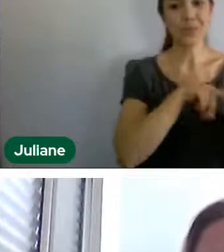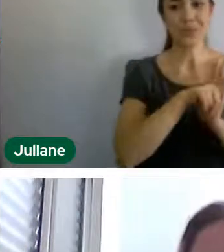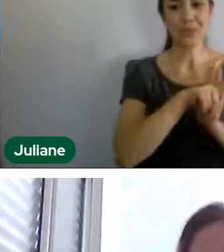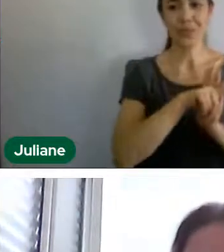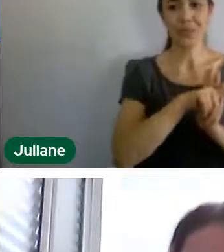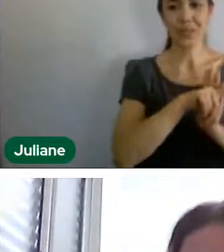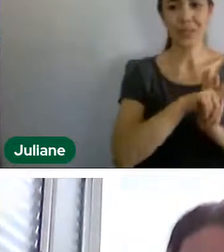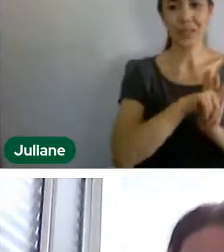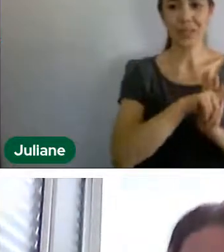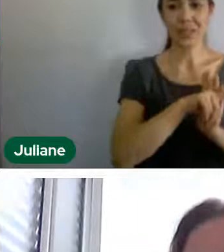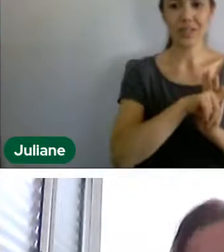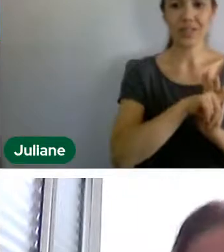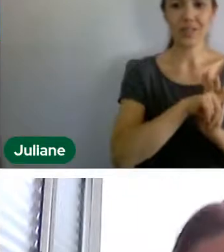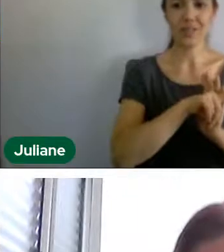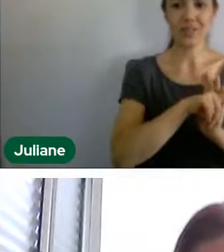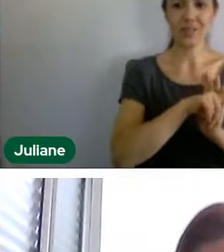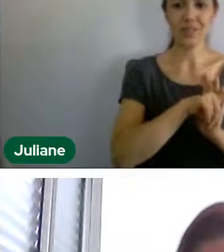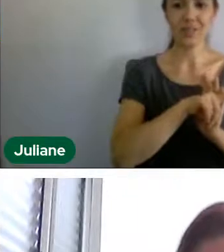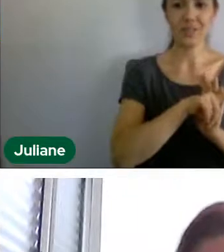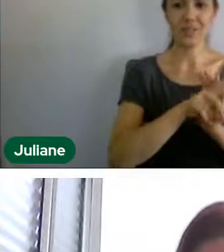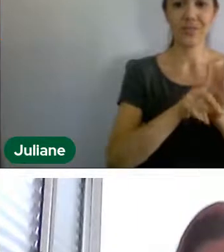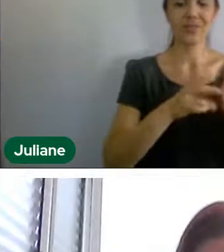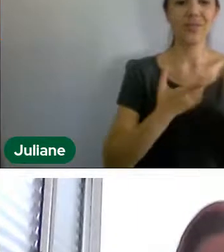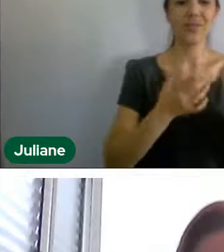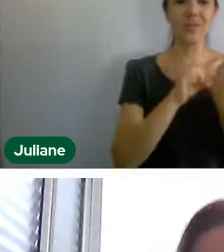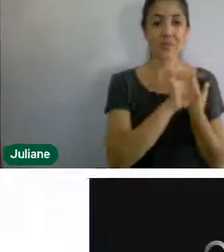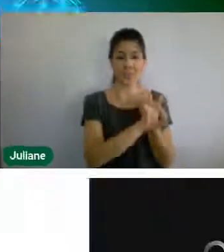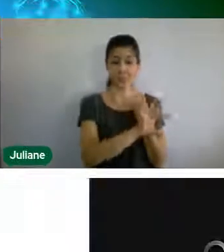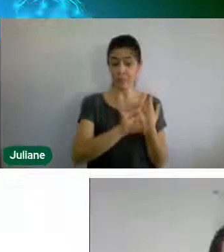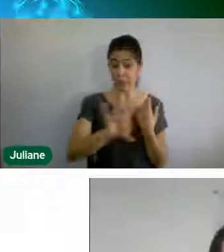nós, assim, cada município tem um gestor